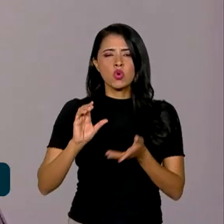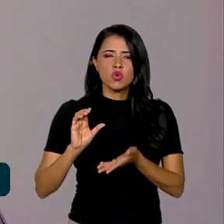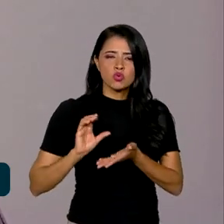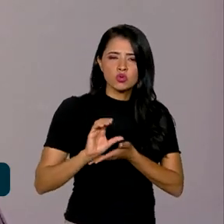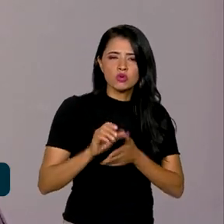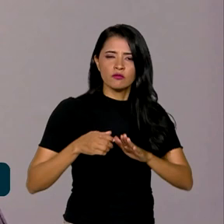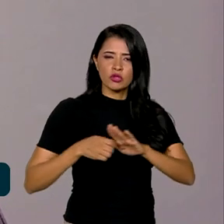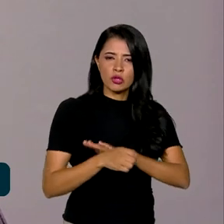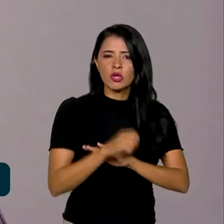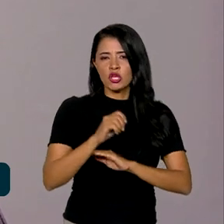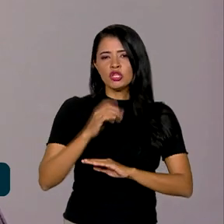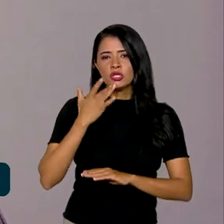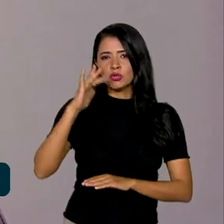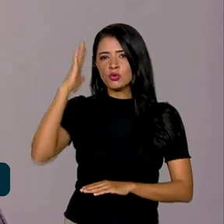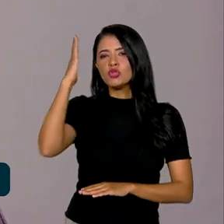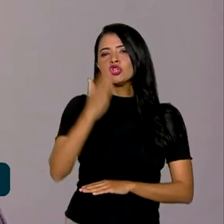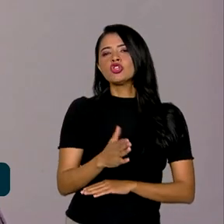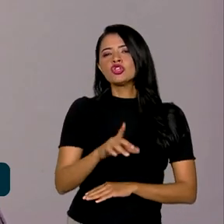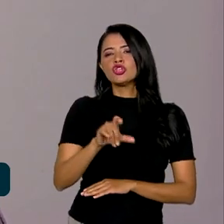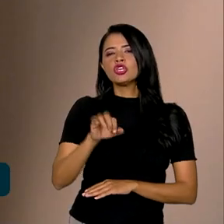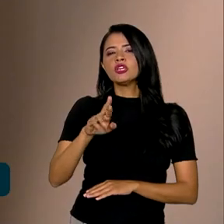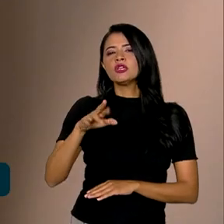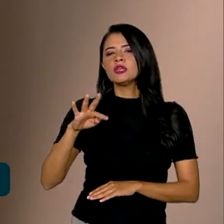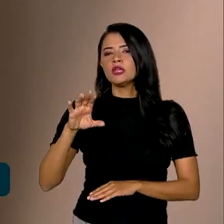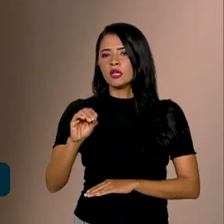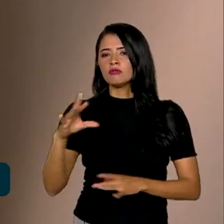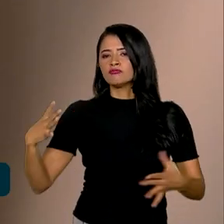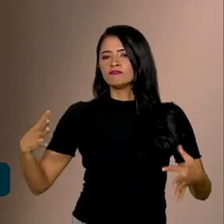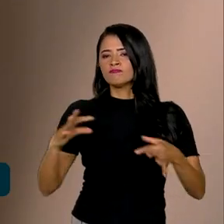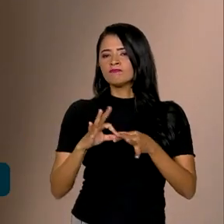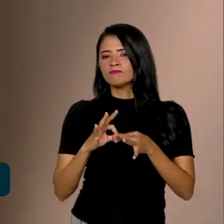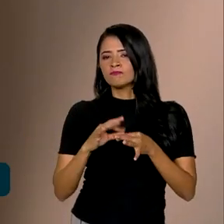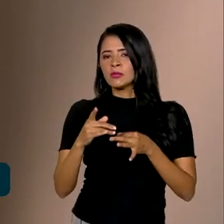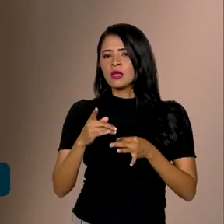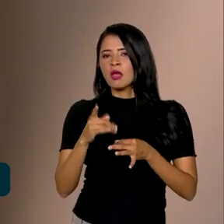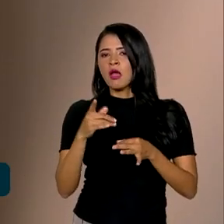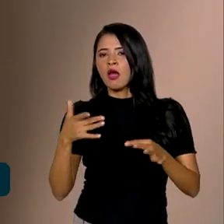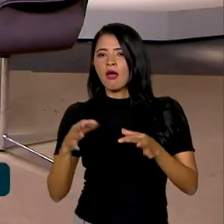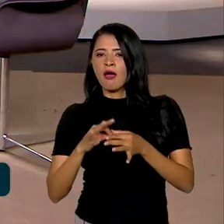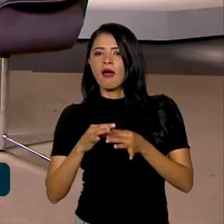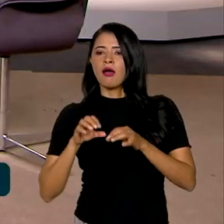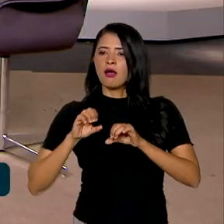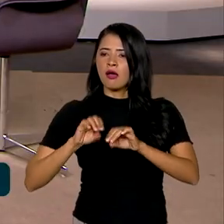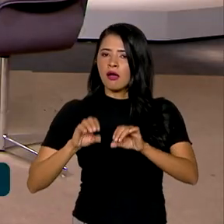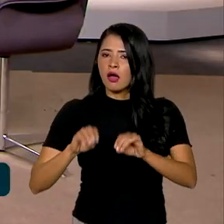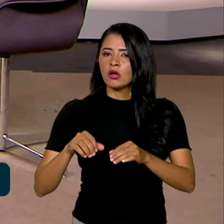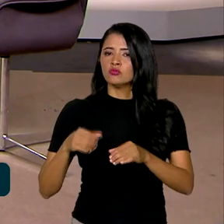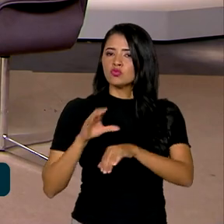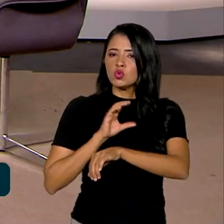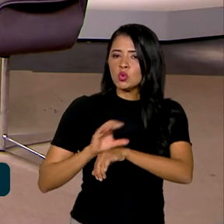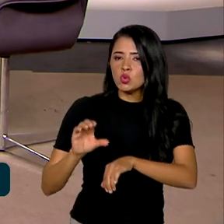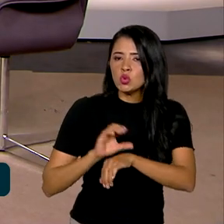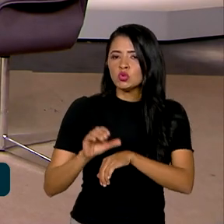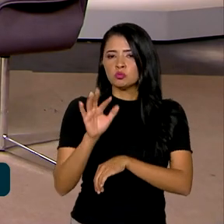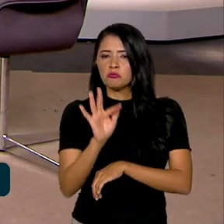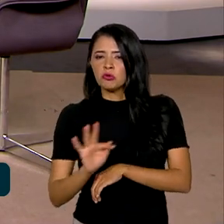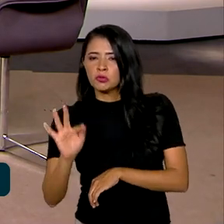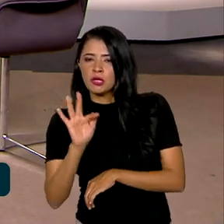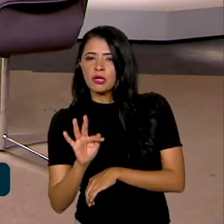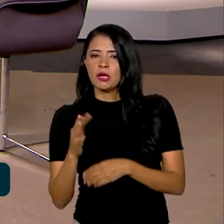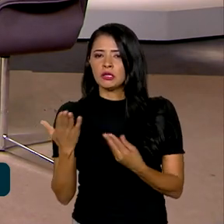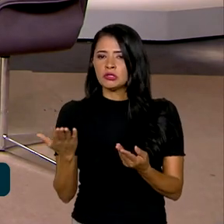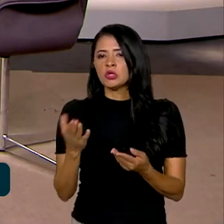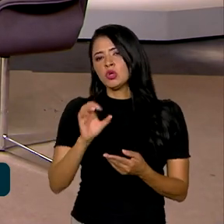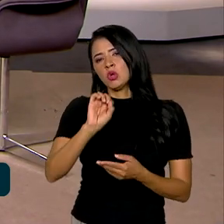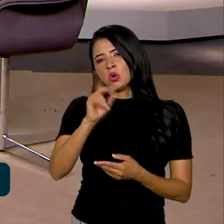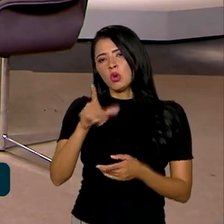em Tesouro Direto, é ele estar atrelado a uma formação educacional, um curso, uma faculdade, ou até